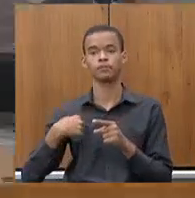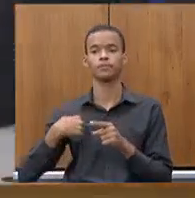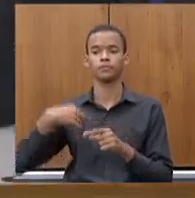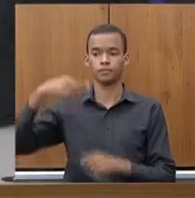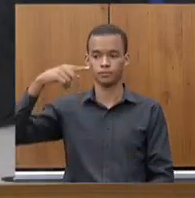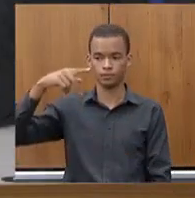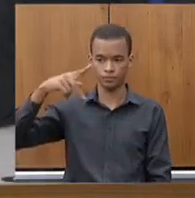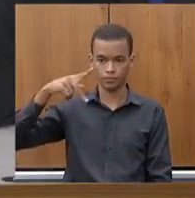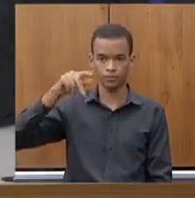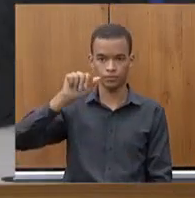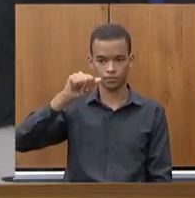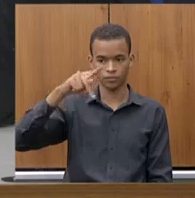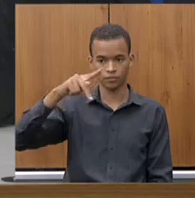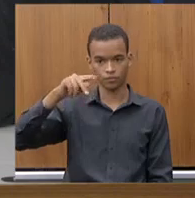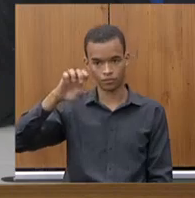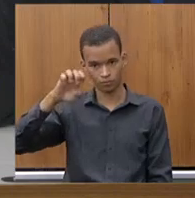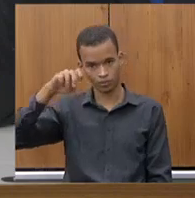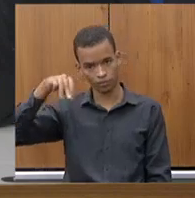defendendo a pesquisa,